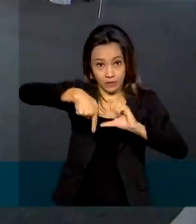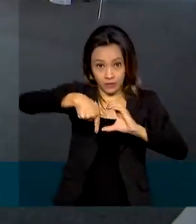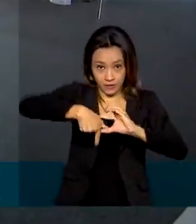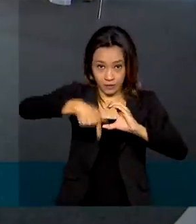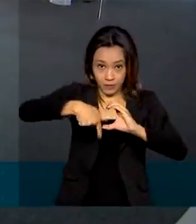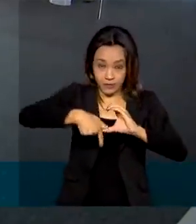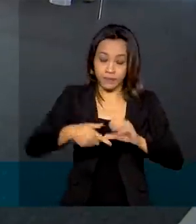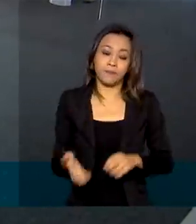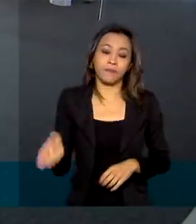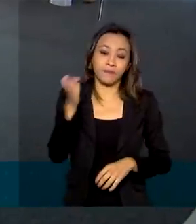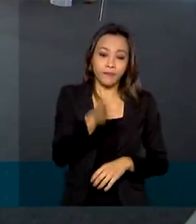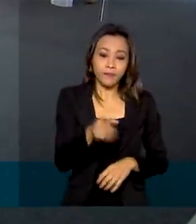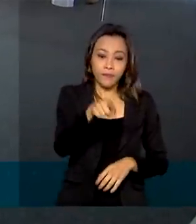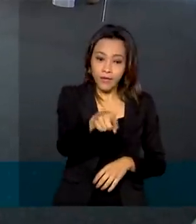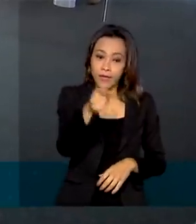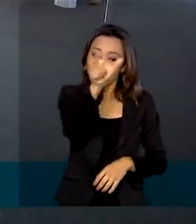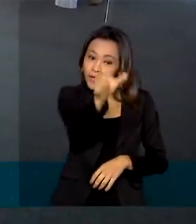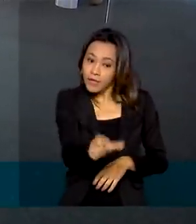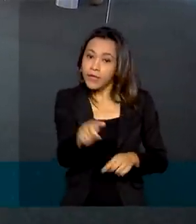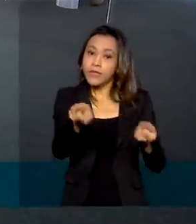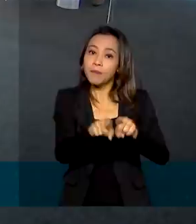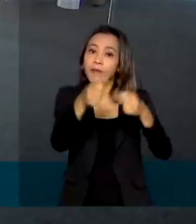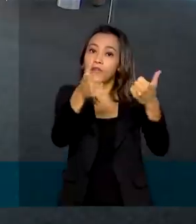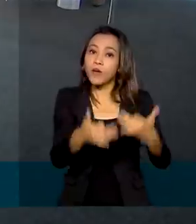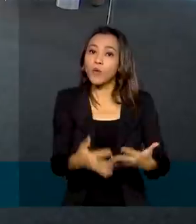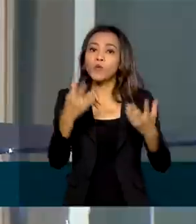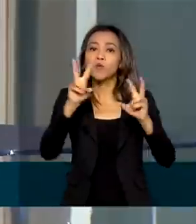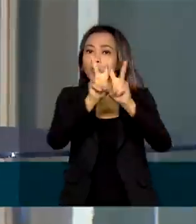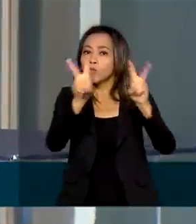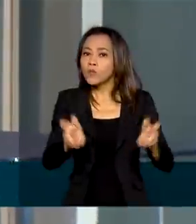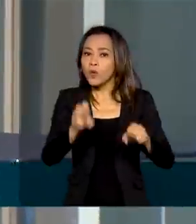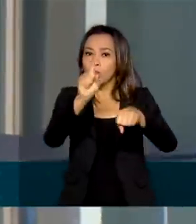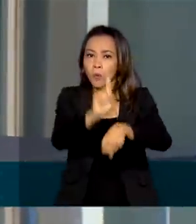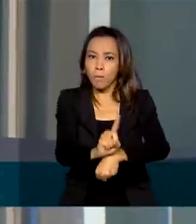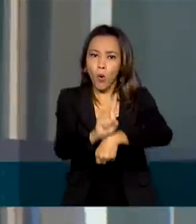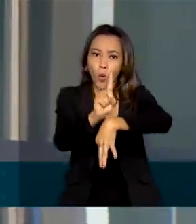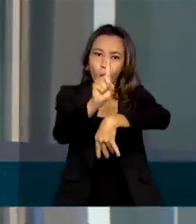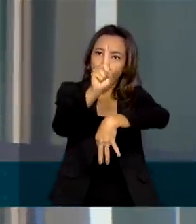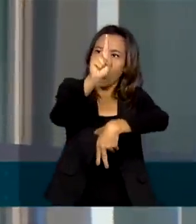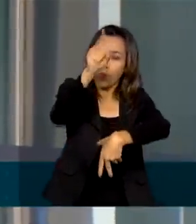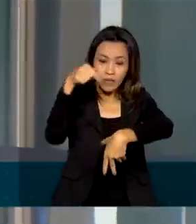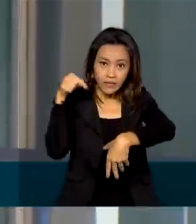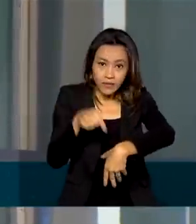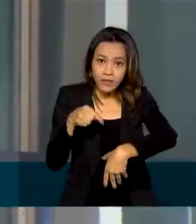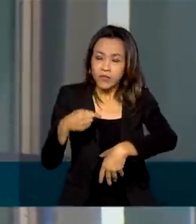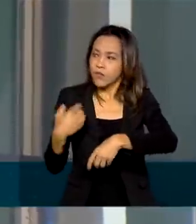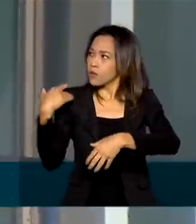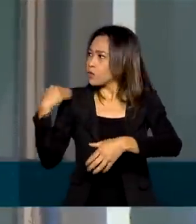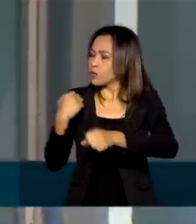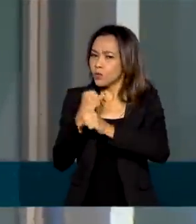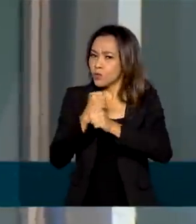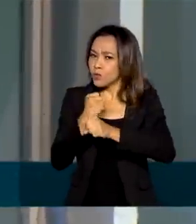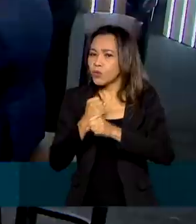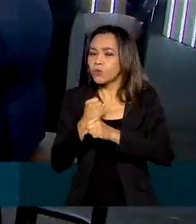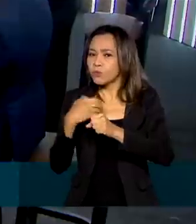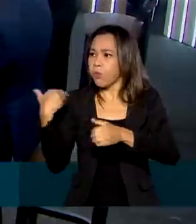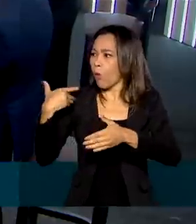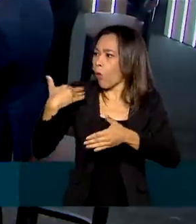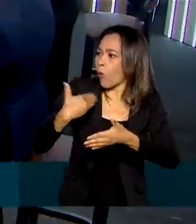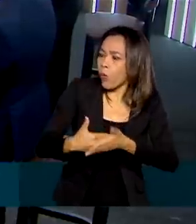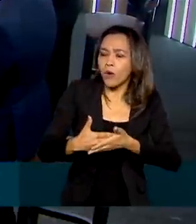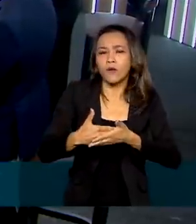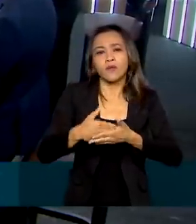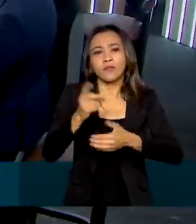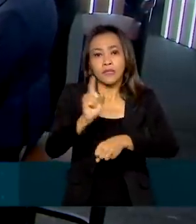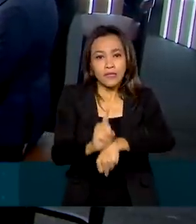Pontes também falou sobre o desenvolvimento do Programa Espacial Brasileiro. Segundo ele, foi impulsionado nos últimos anos com o lançamento de